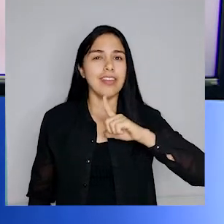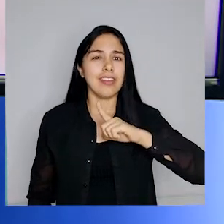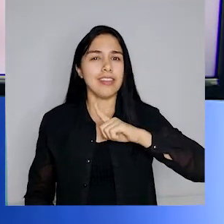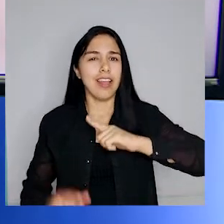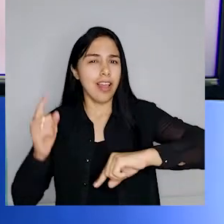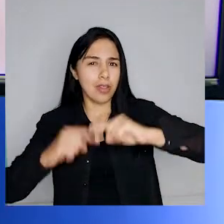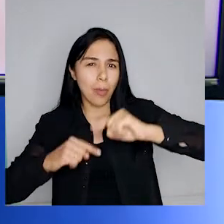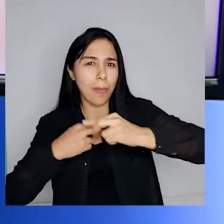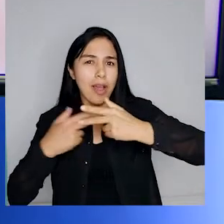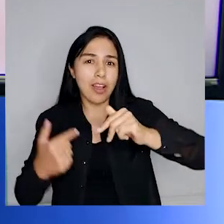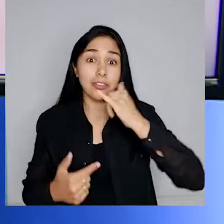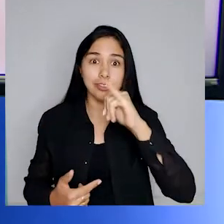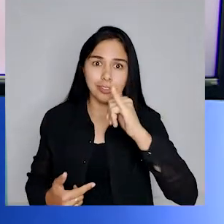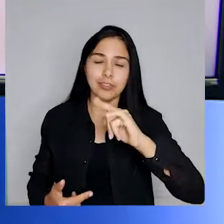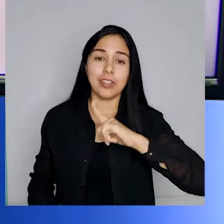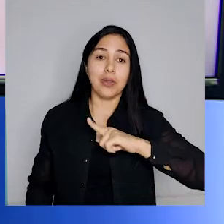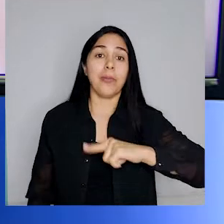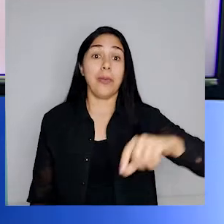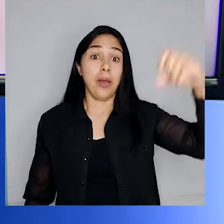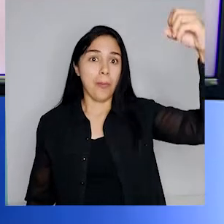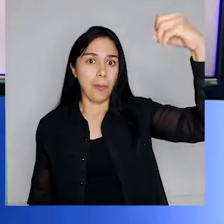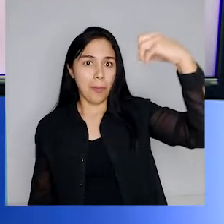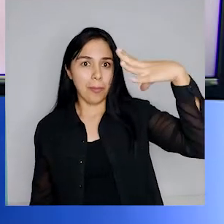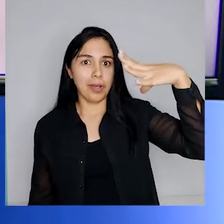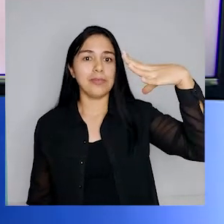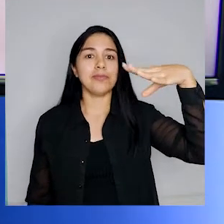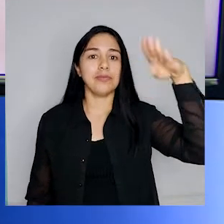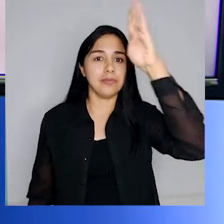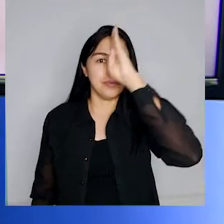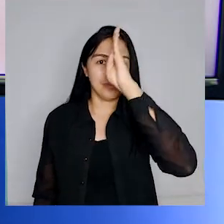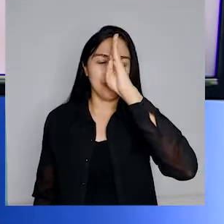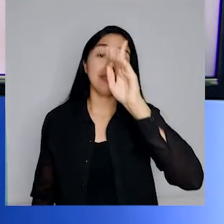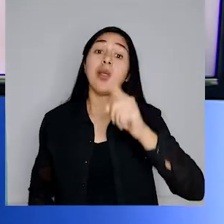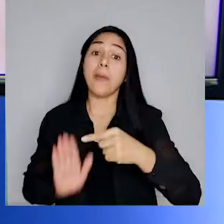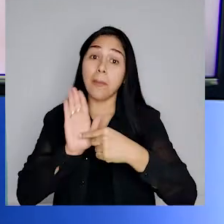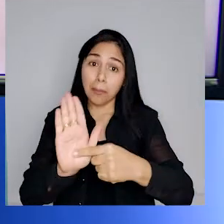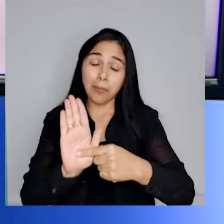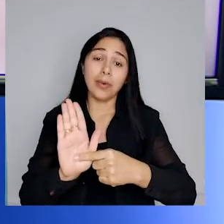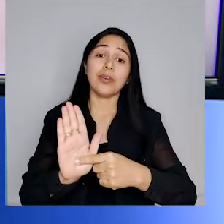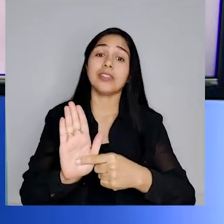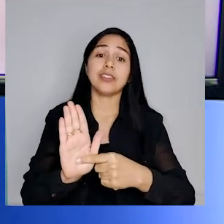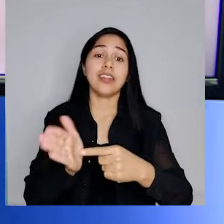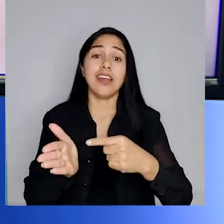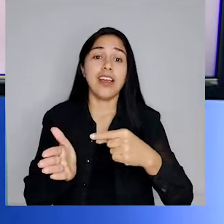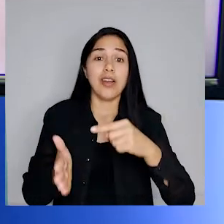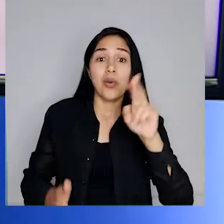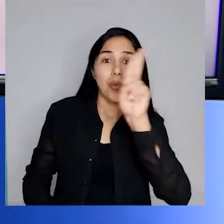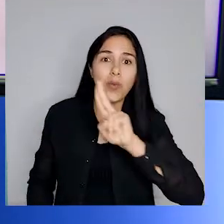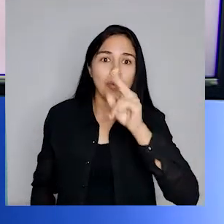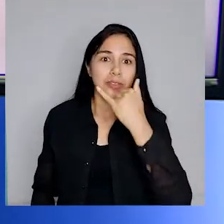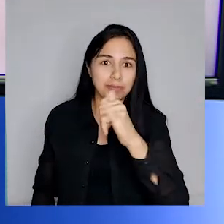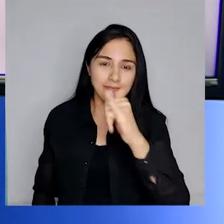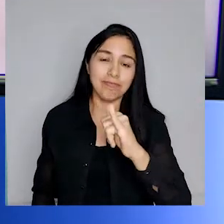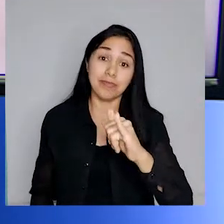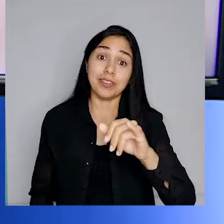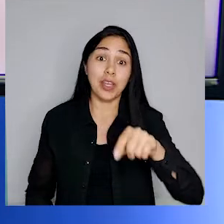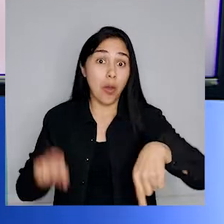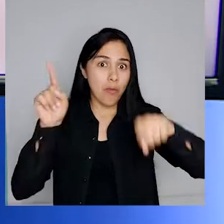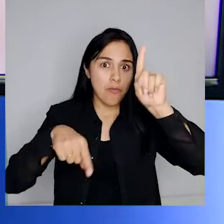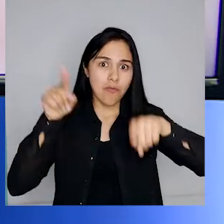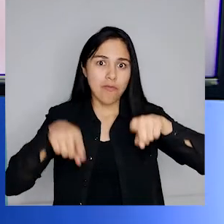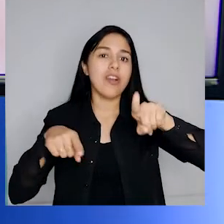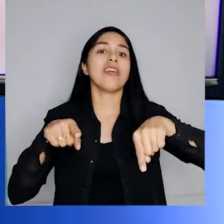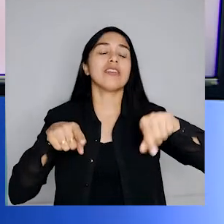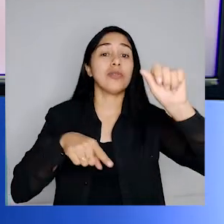classifica o consumo de energia daquele equipamento e o seu grau de eficiência energética, que varia de A, que é o mais